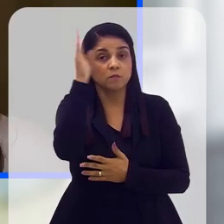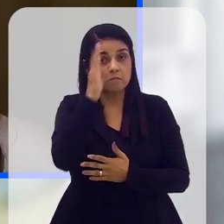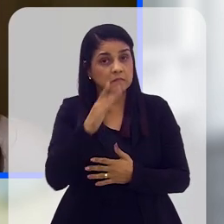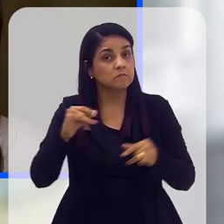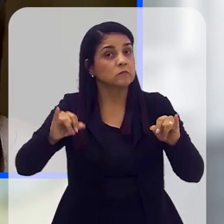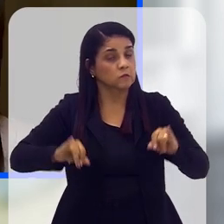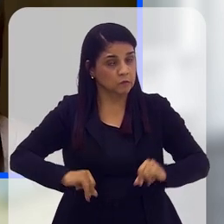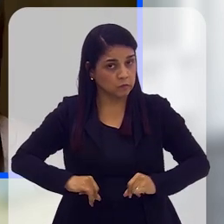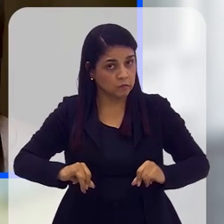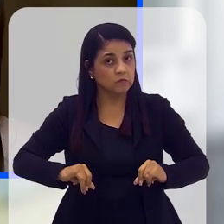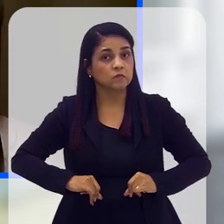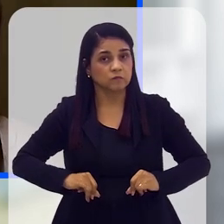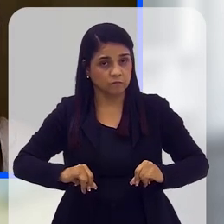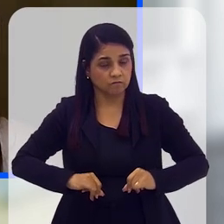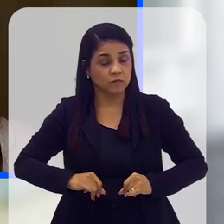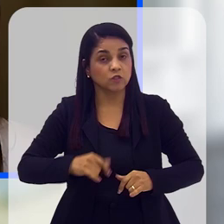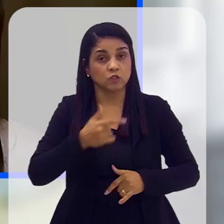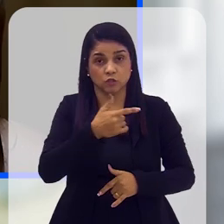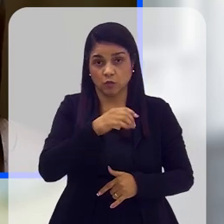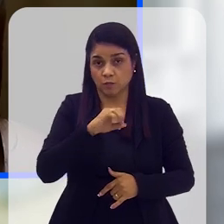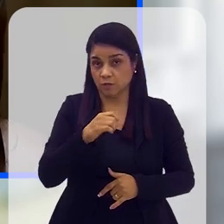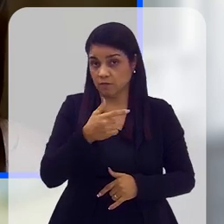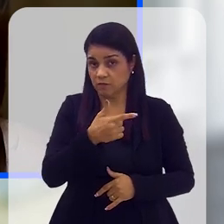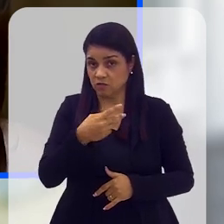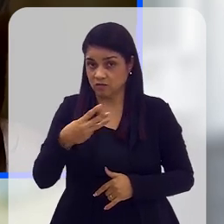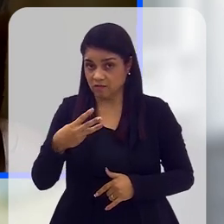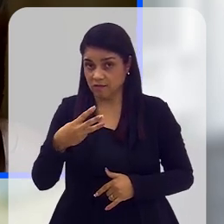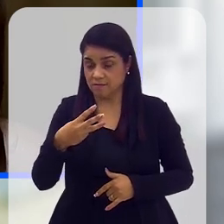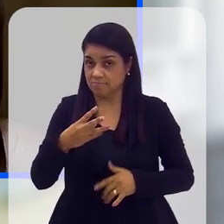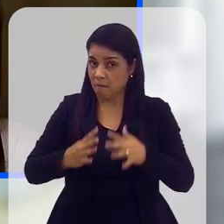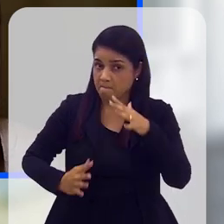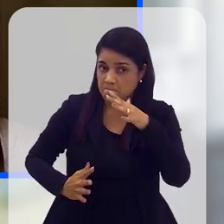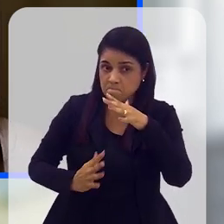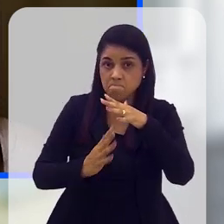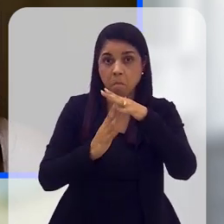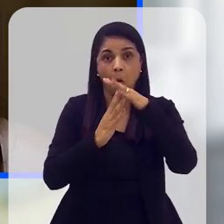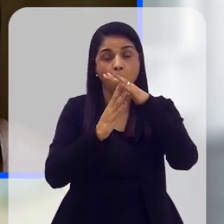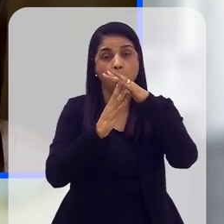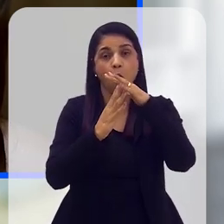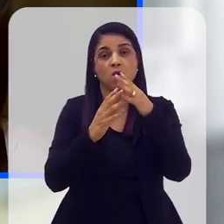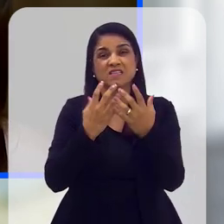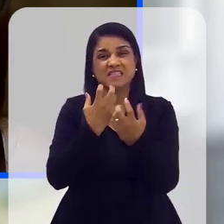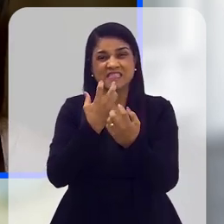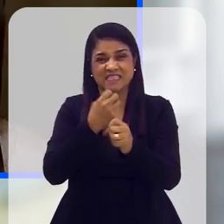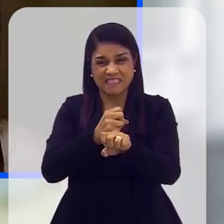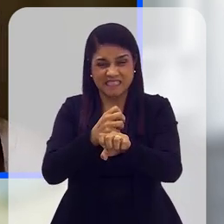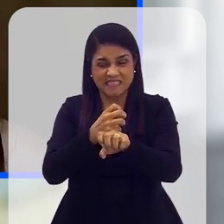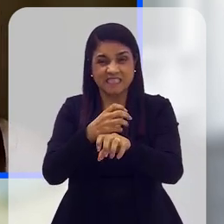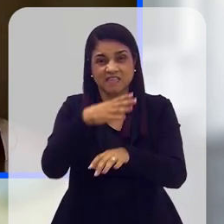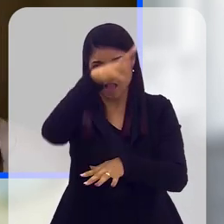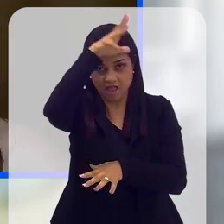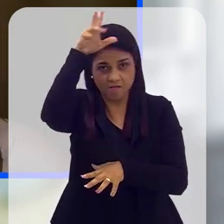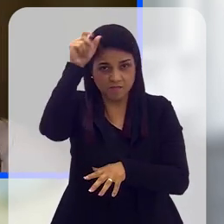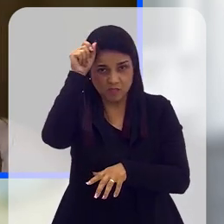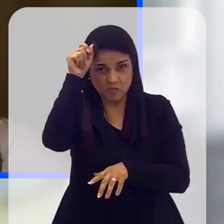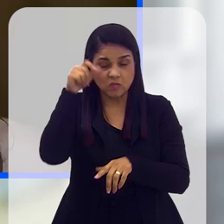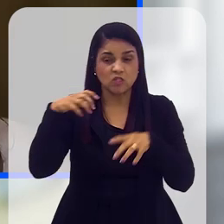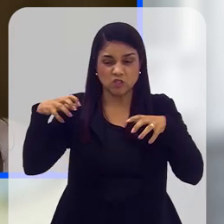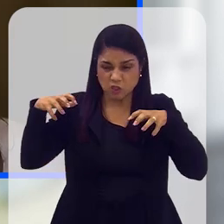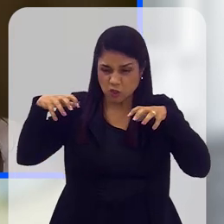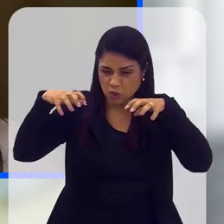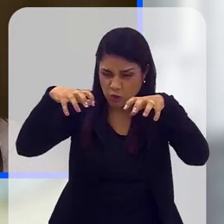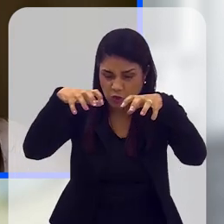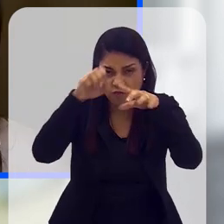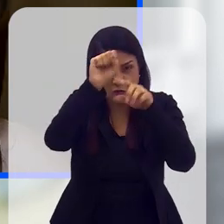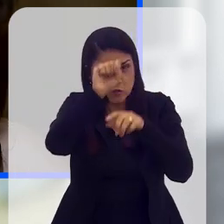O Brasil tem sofrido bastante. Esse ano foi um ano de bater recordes, né? Maior seca na Amazônia, maiores